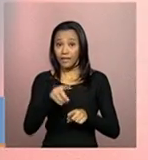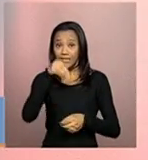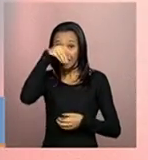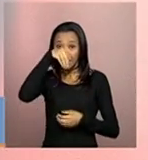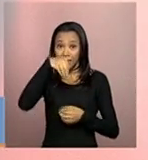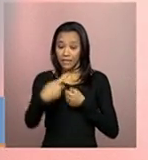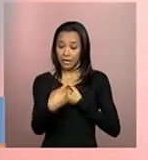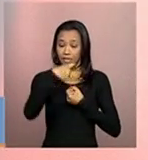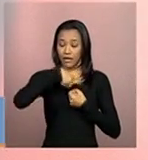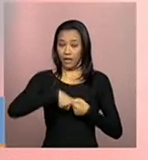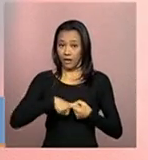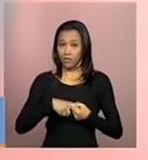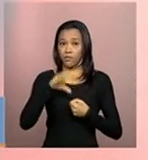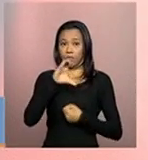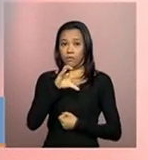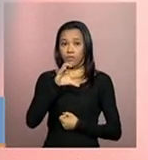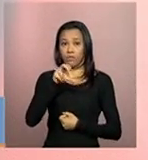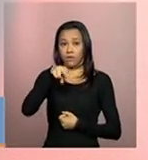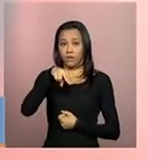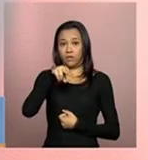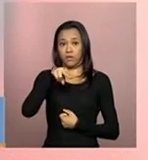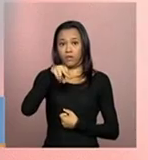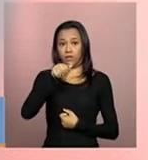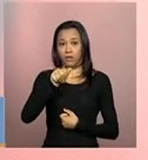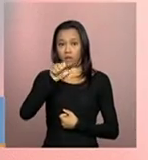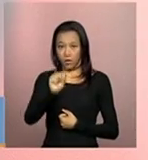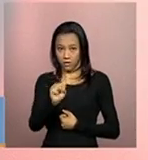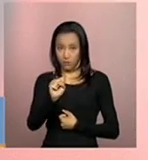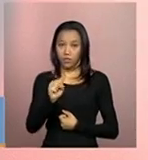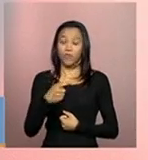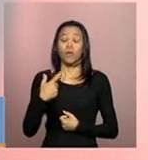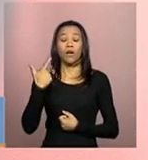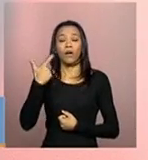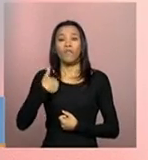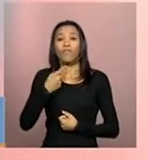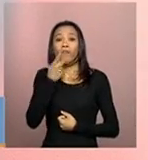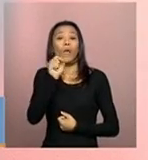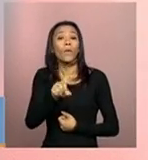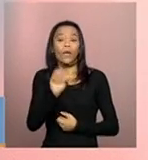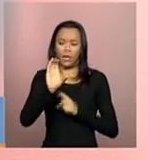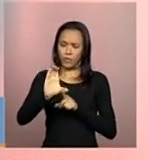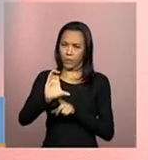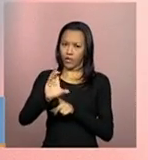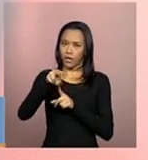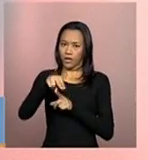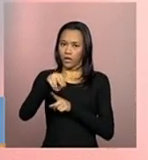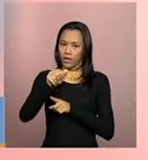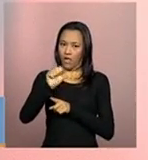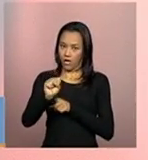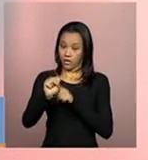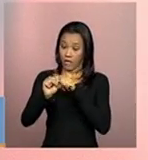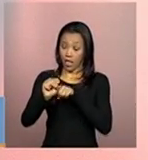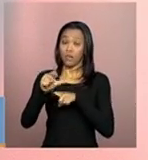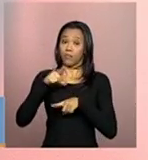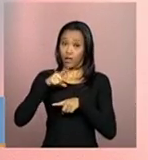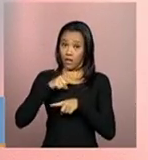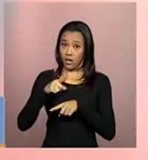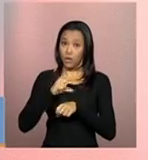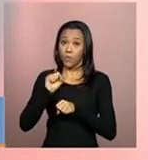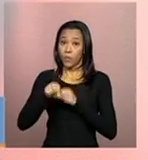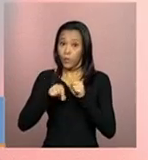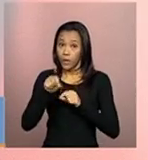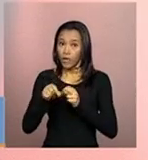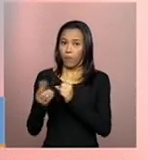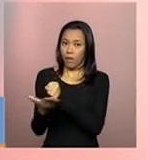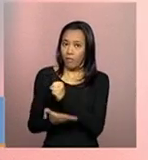E aí, assim, só para resgatar, que acho que nesse bloco a gente não falou, o Quineas é constituído, então, de uma base prévia que veio do